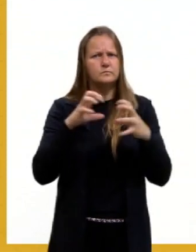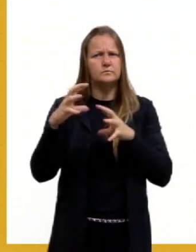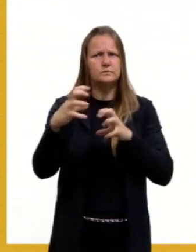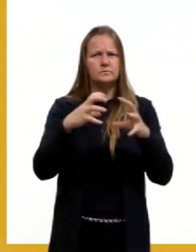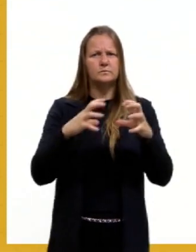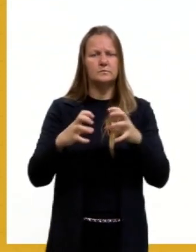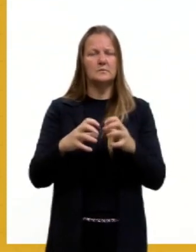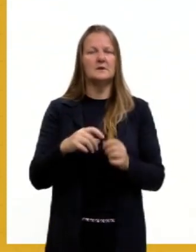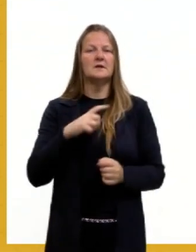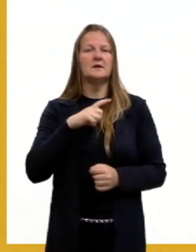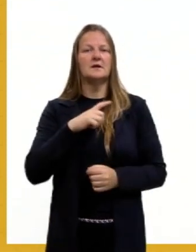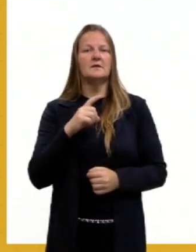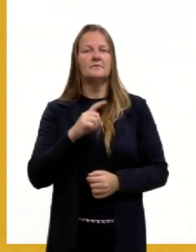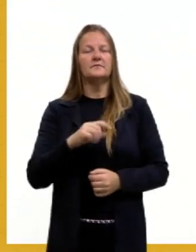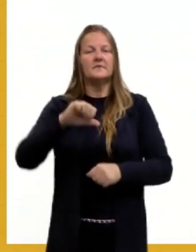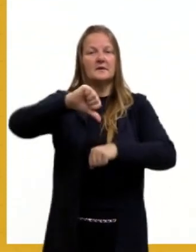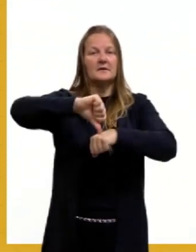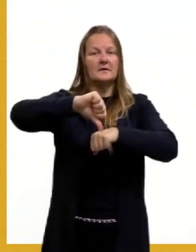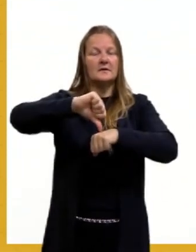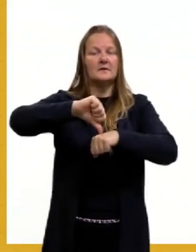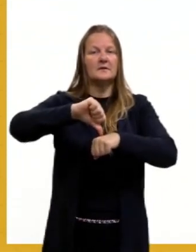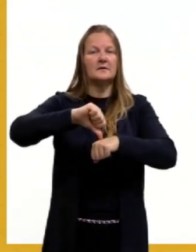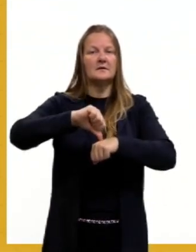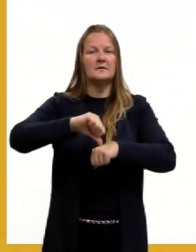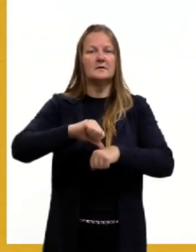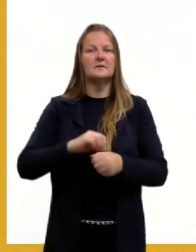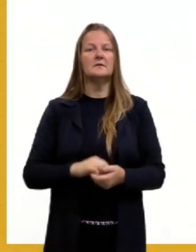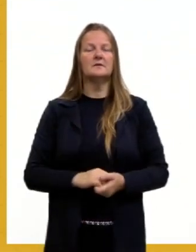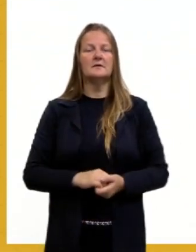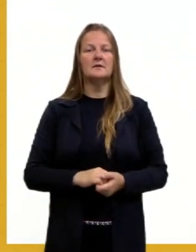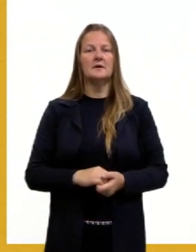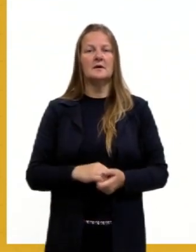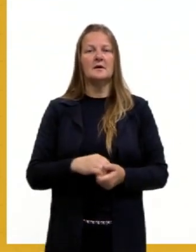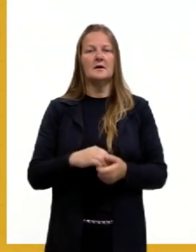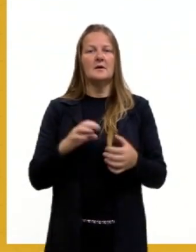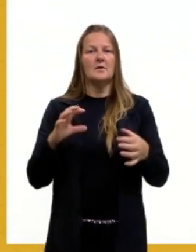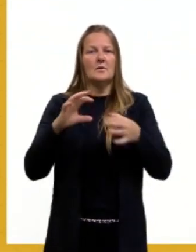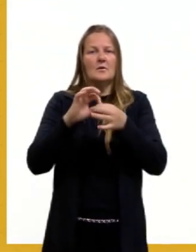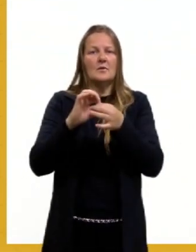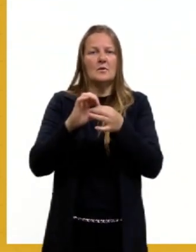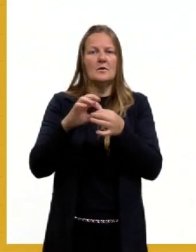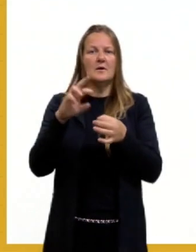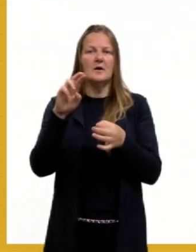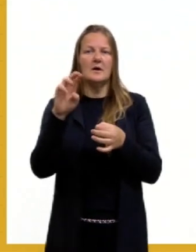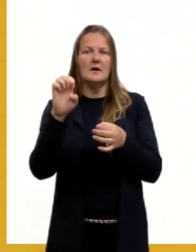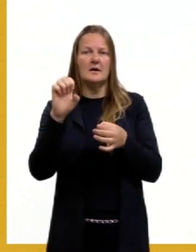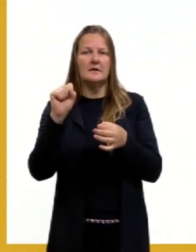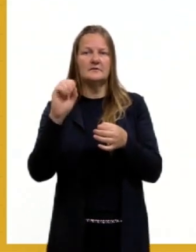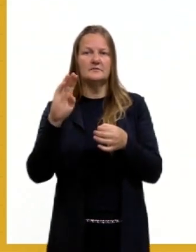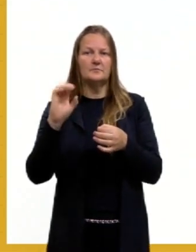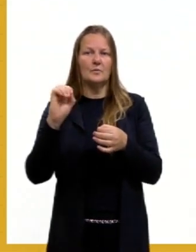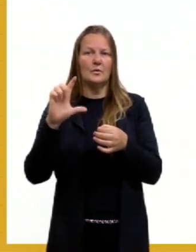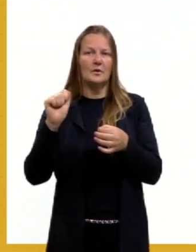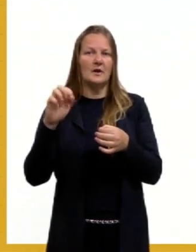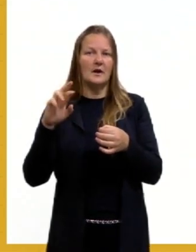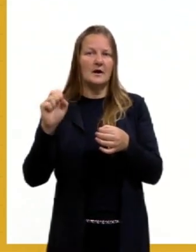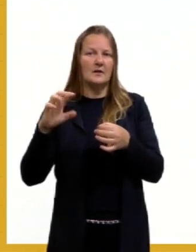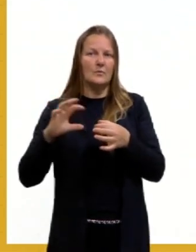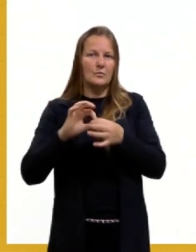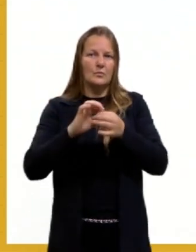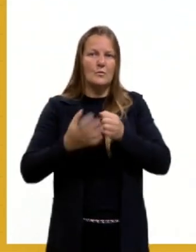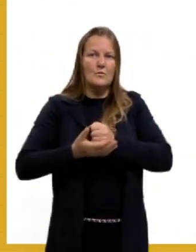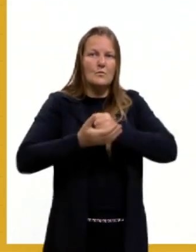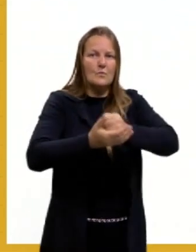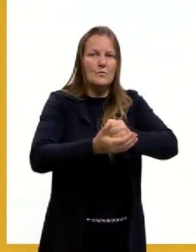seus aliados, né, o Irã, então, tem os, resbolar, né, entre outras, e aí, por aí